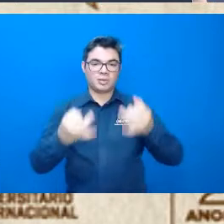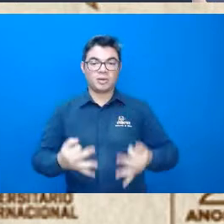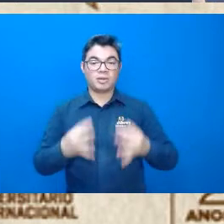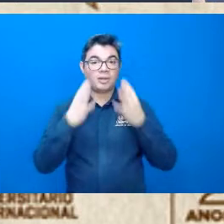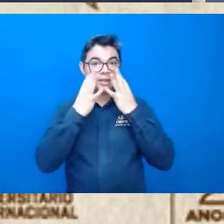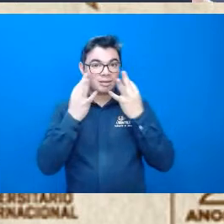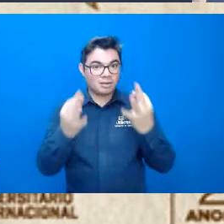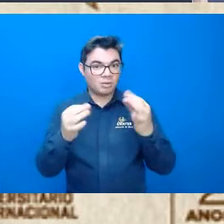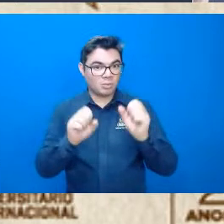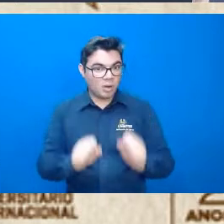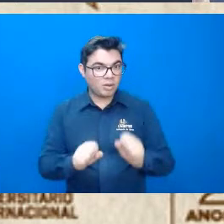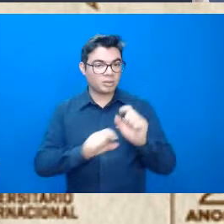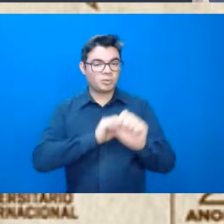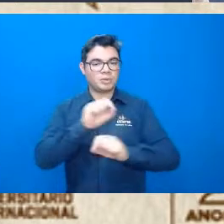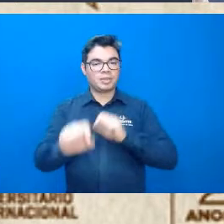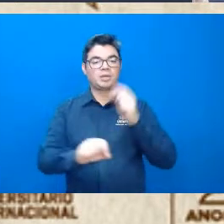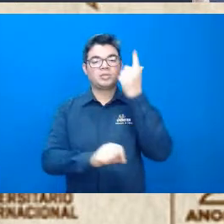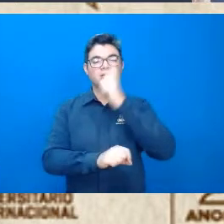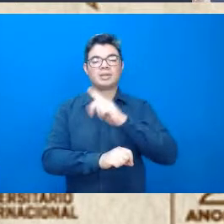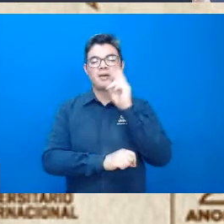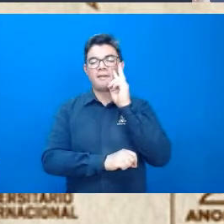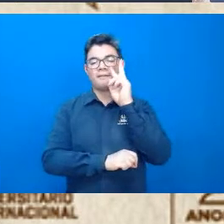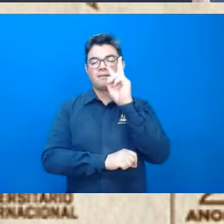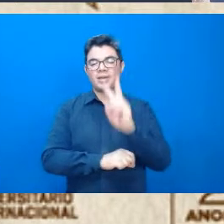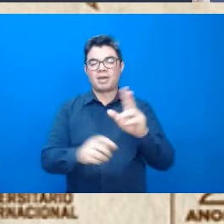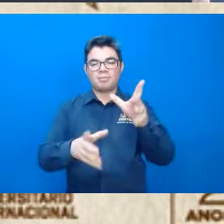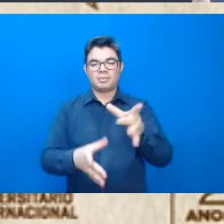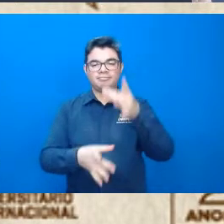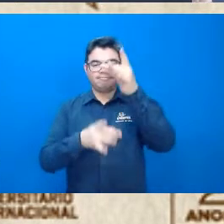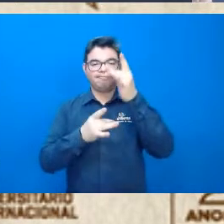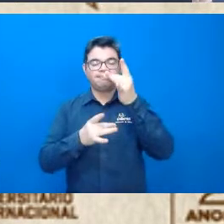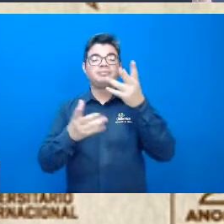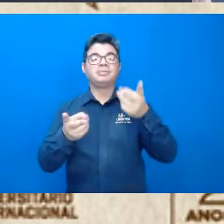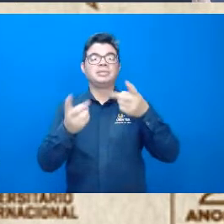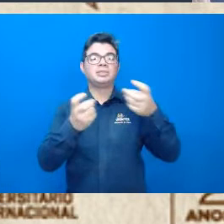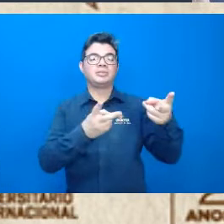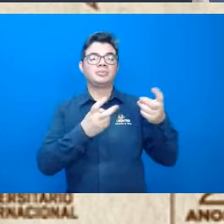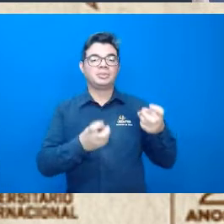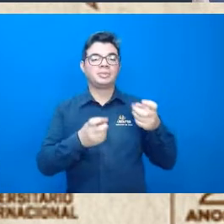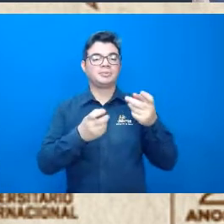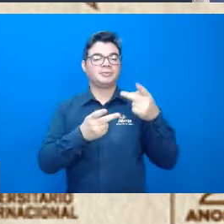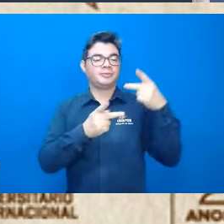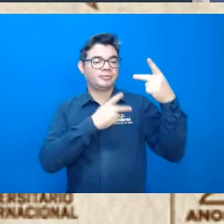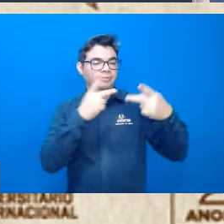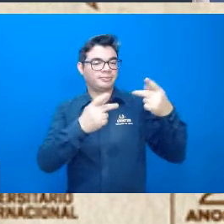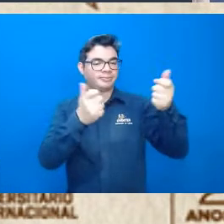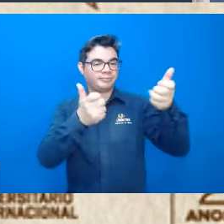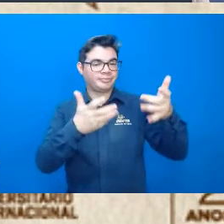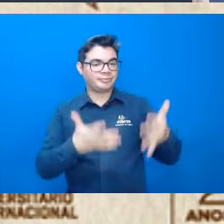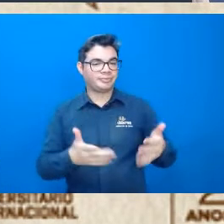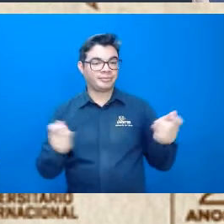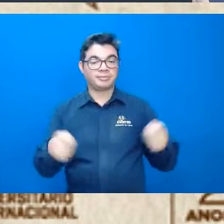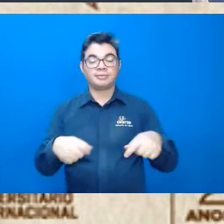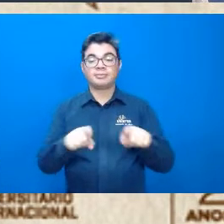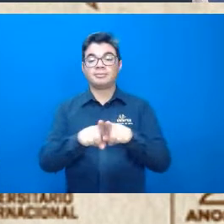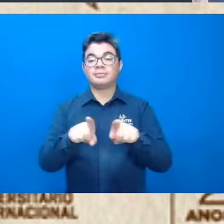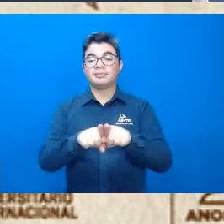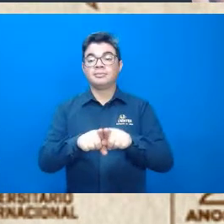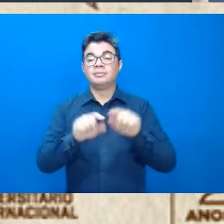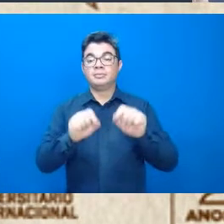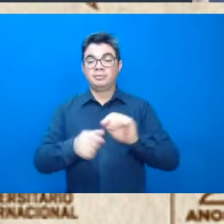atentos aí para que a gente consiga verificar as falas dos nossos convidados, ou será que